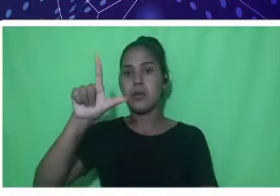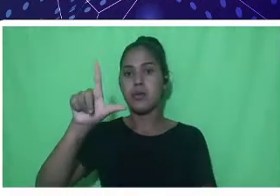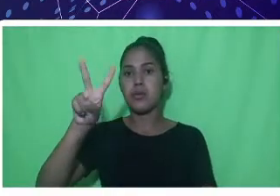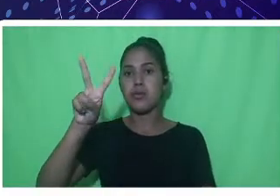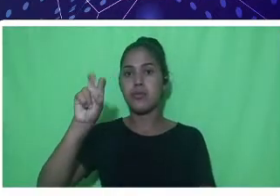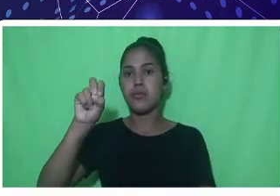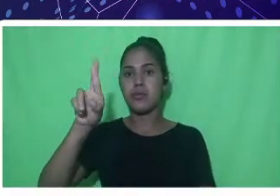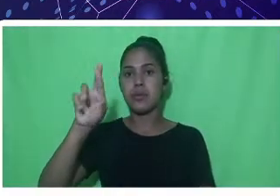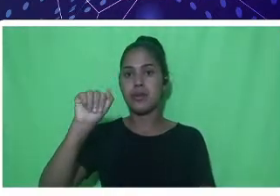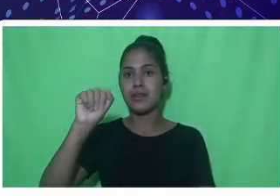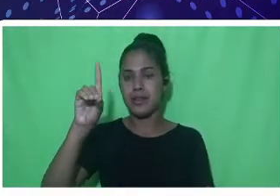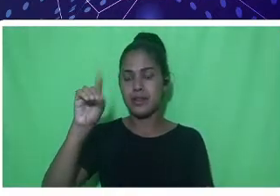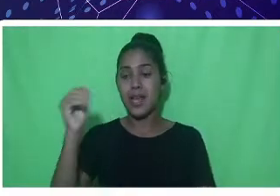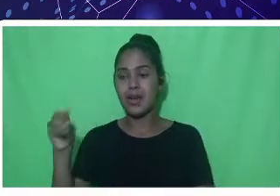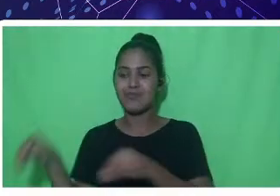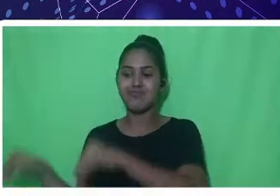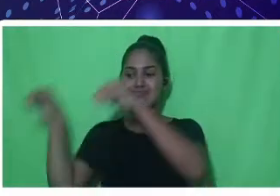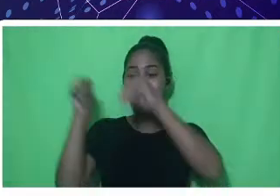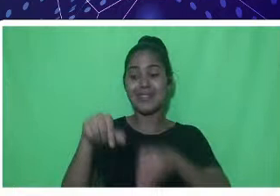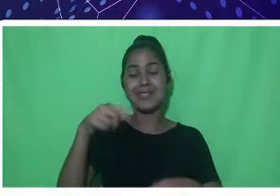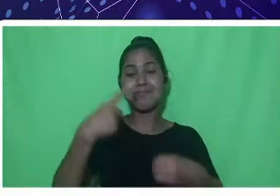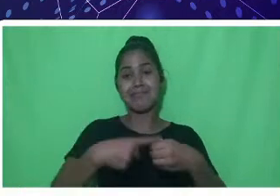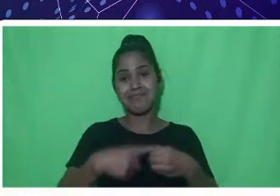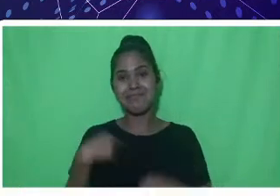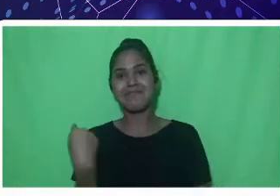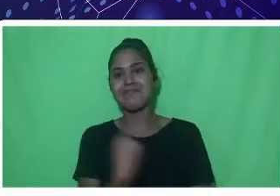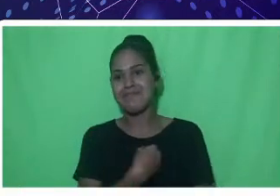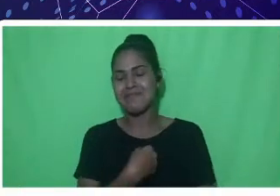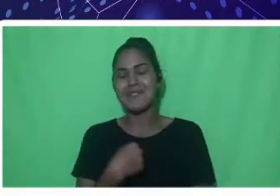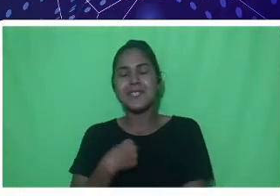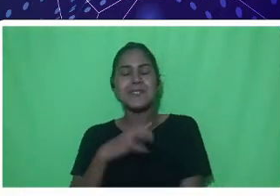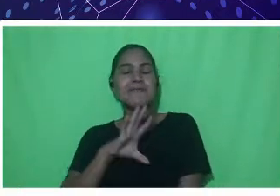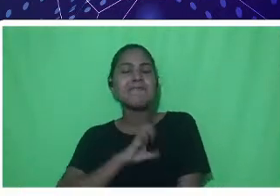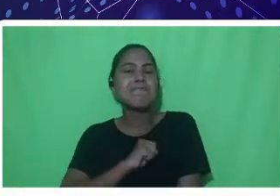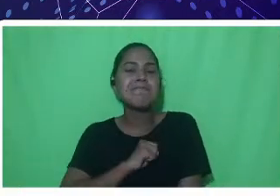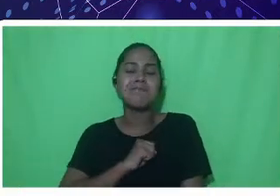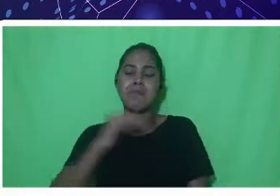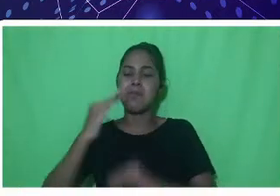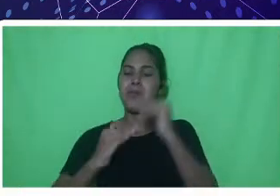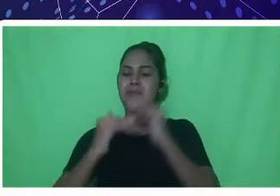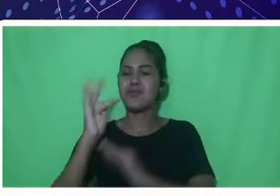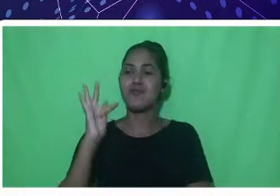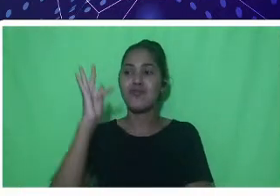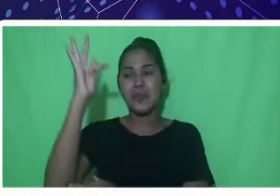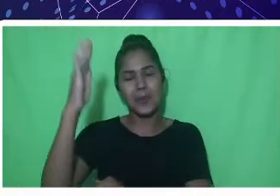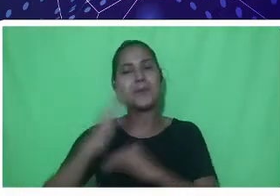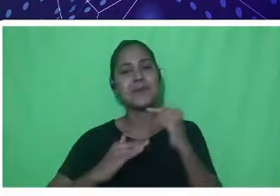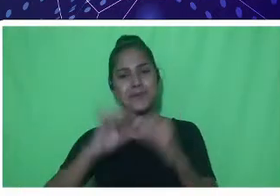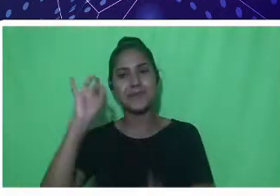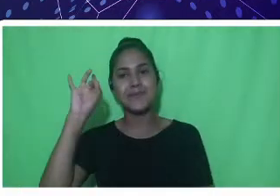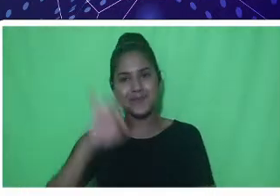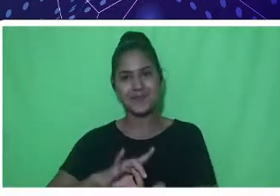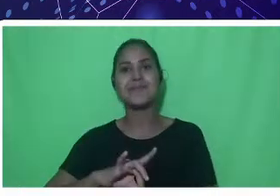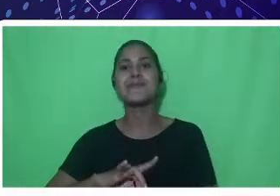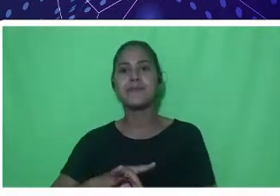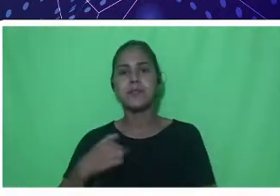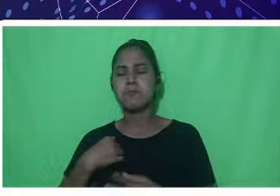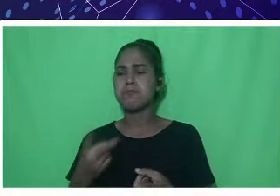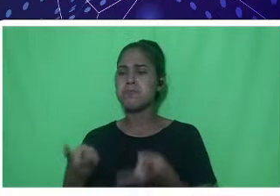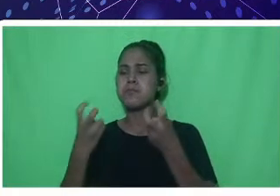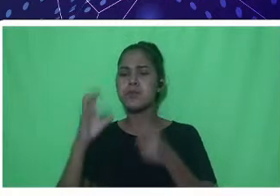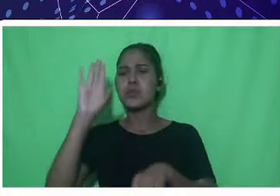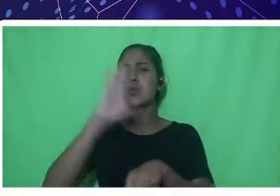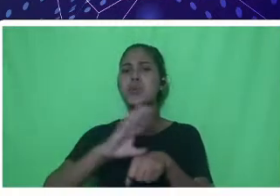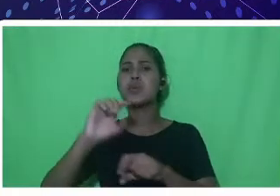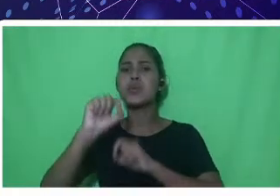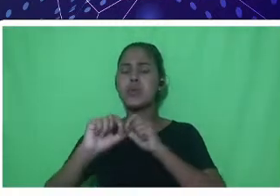empolgados com a nossa profissão, com nossa futura profissão. Eu vejo o curso como um preparador